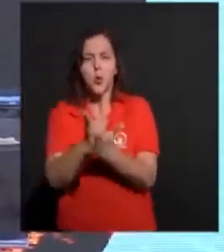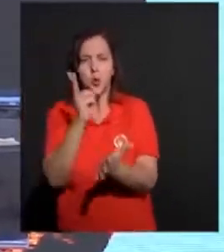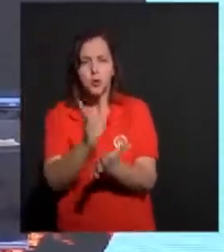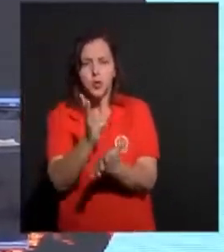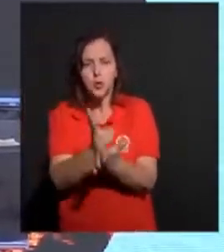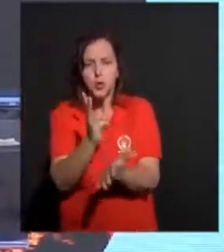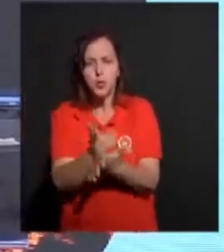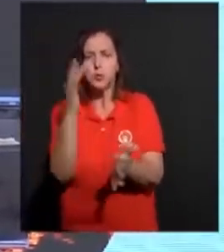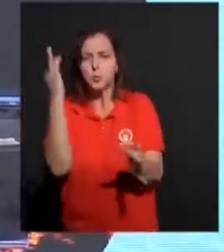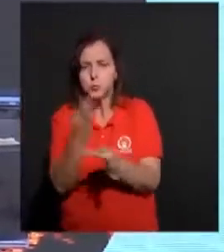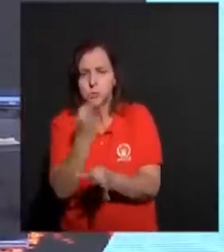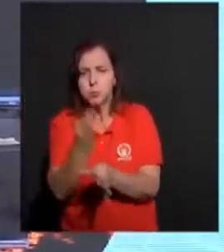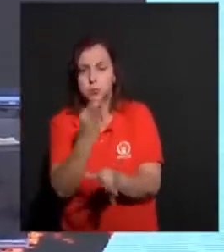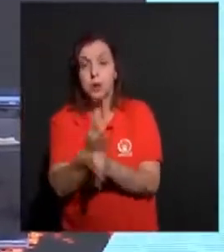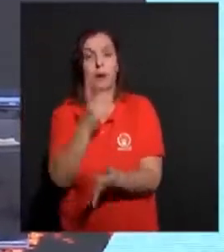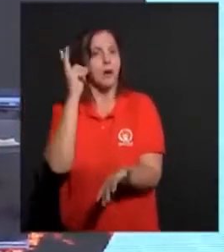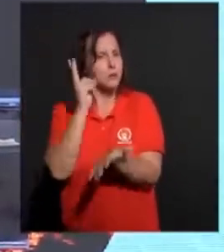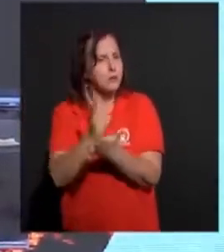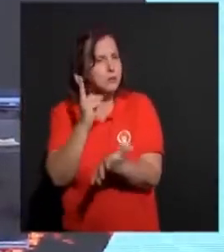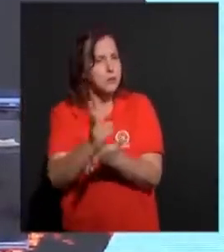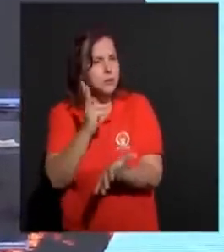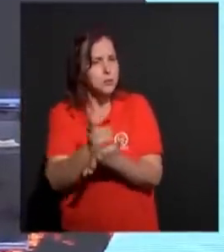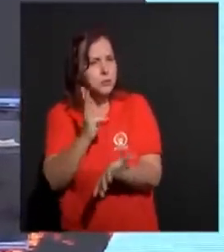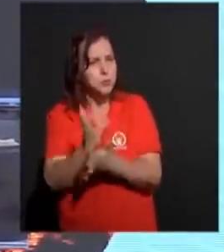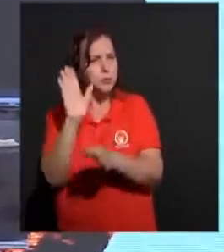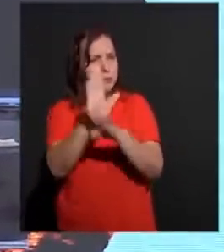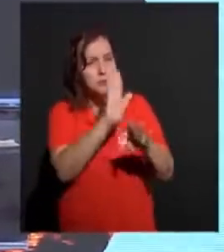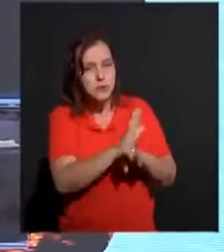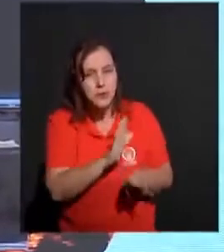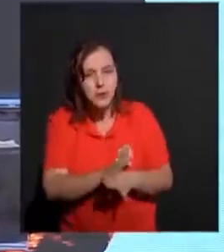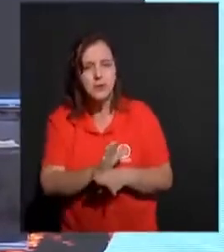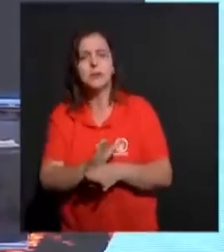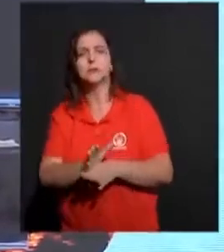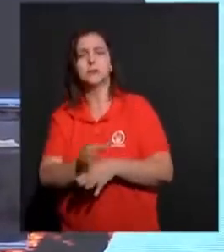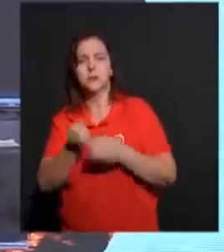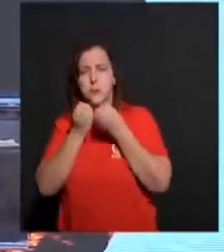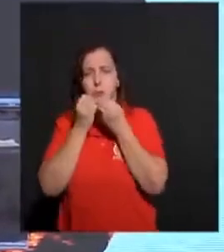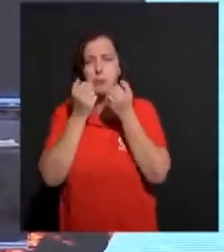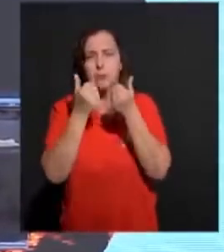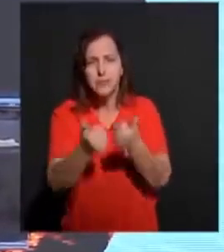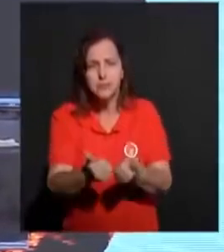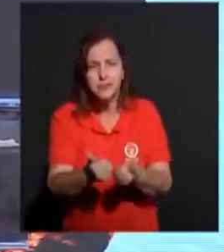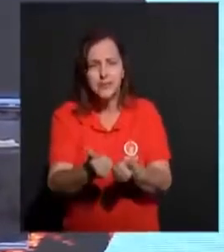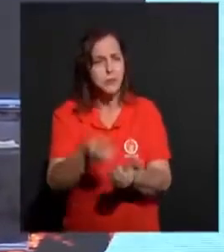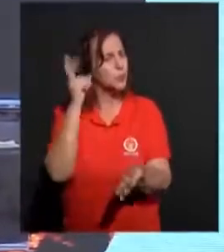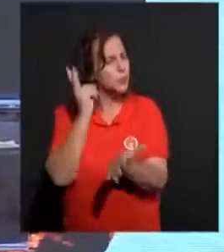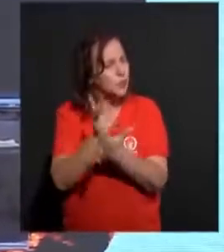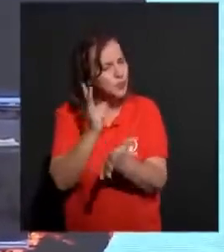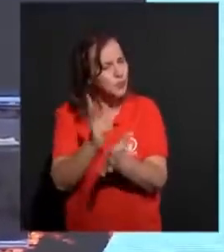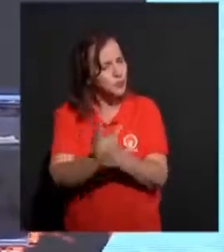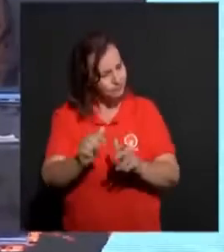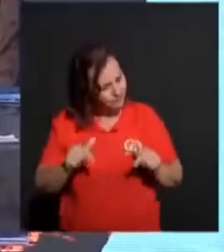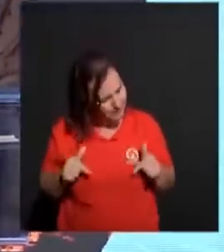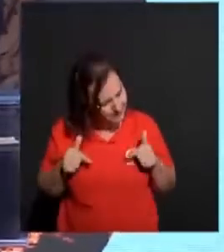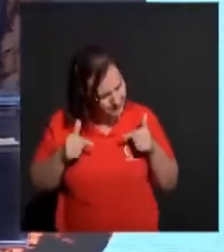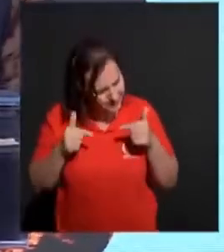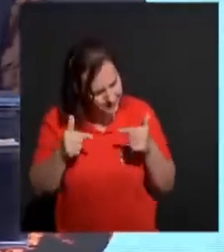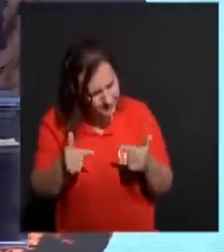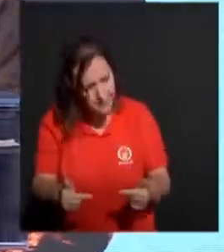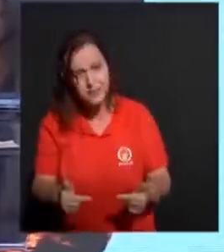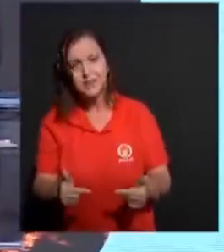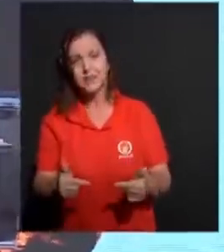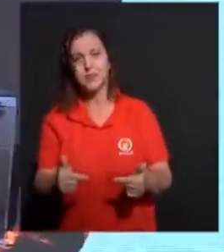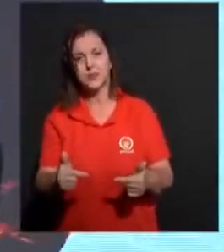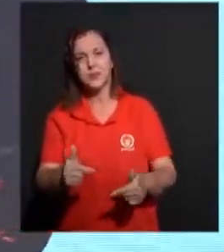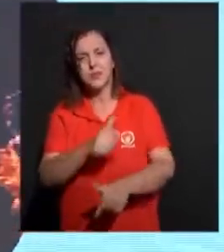suportando. Continue fazendo o bem. Não pare de fazer o bem. Continue agindo com toda. A